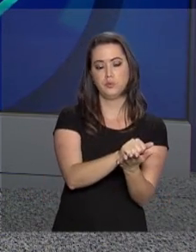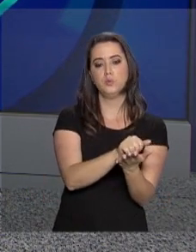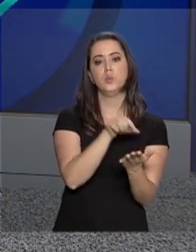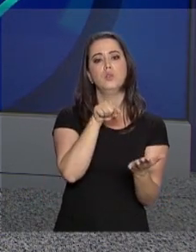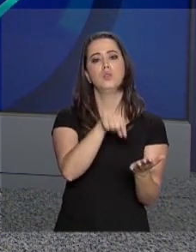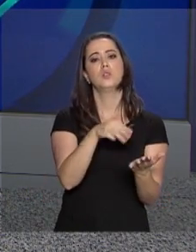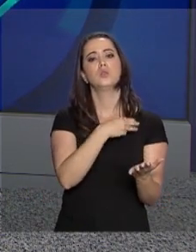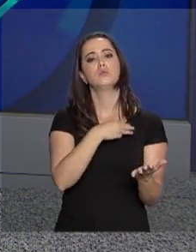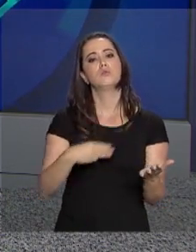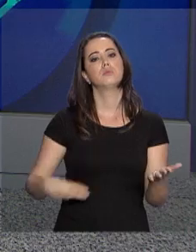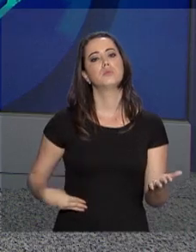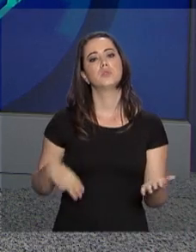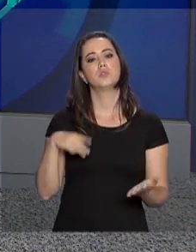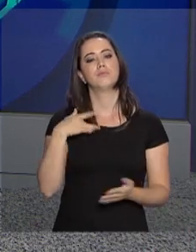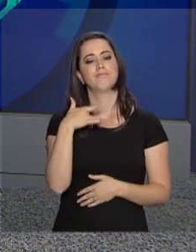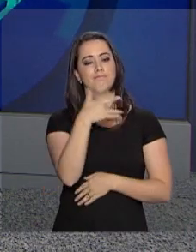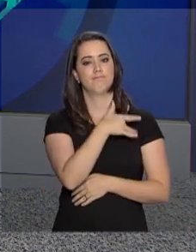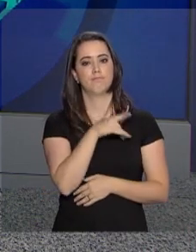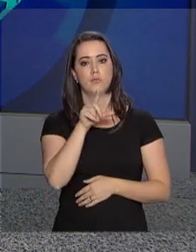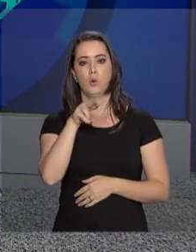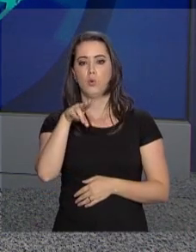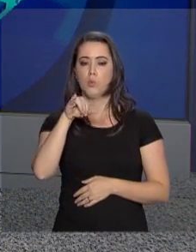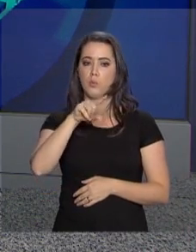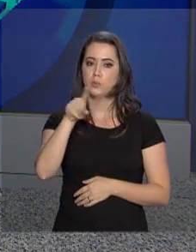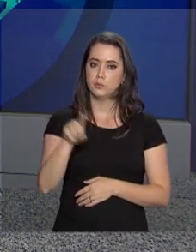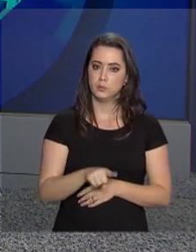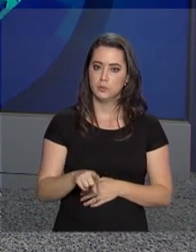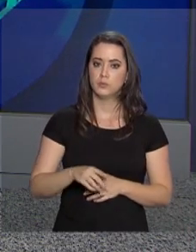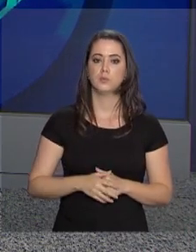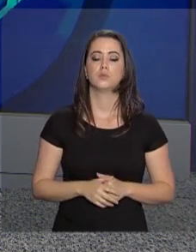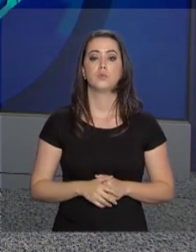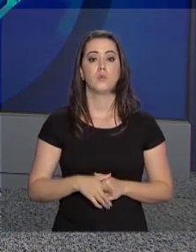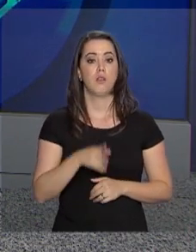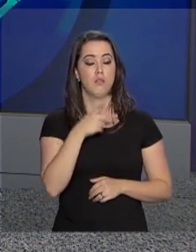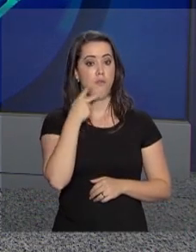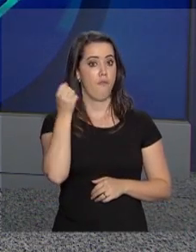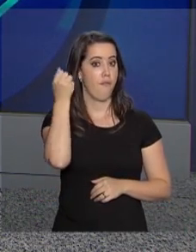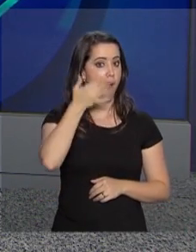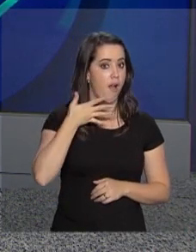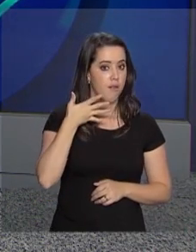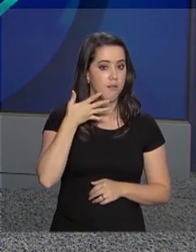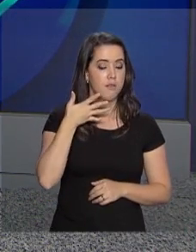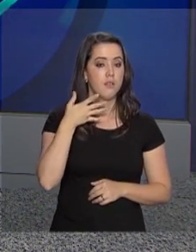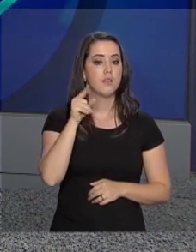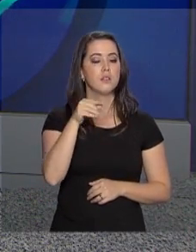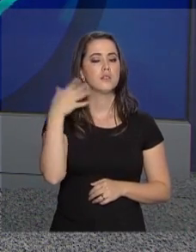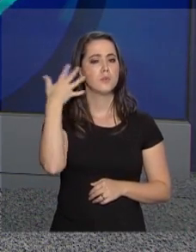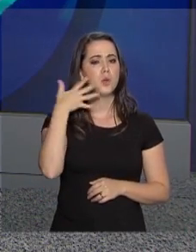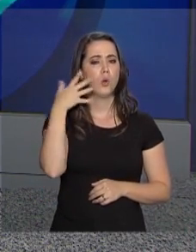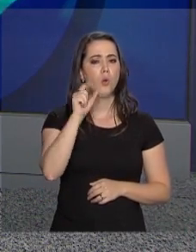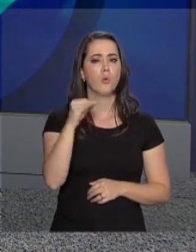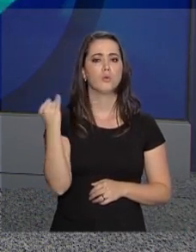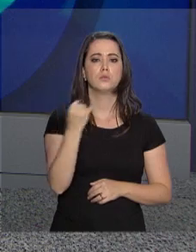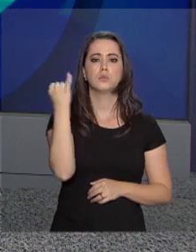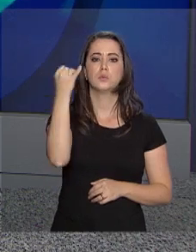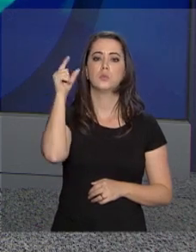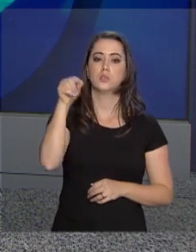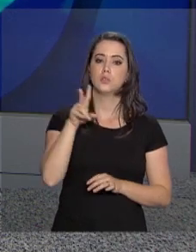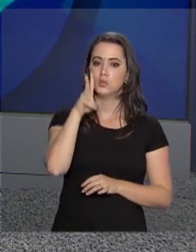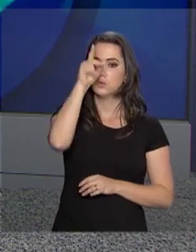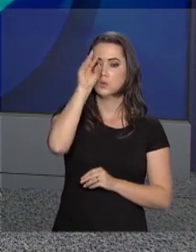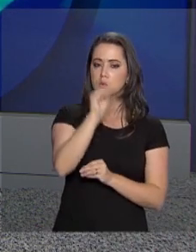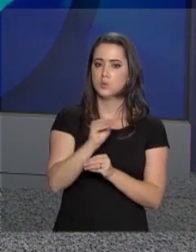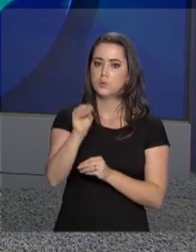de transmissão de cargo para o novo ministro da Saúde, Luiz Henrique Mandetta. Em discurso, ele falou da importância de se fortalecer